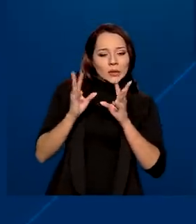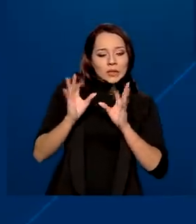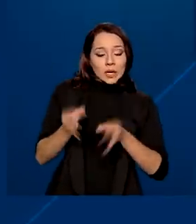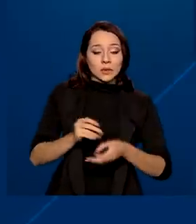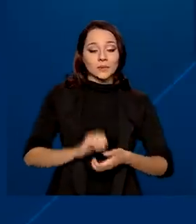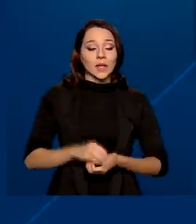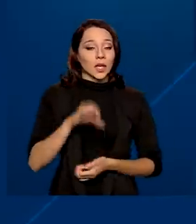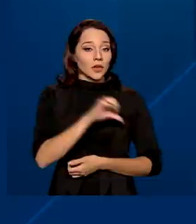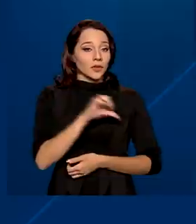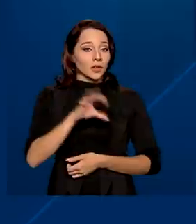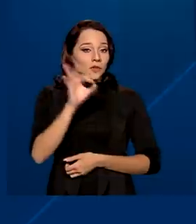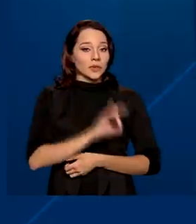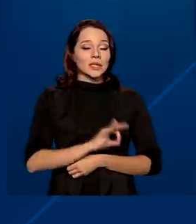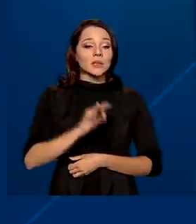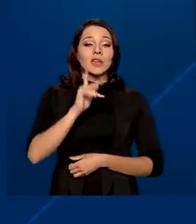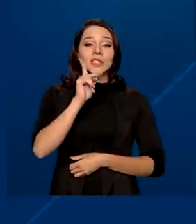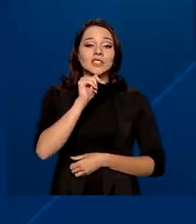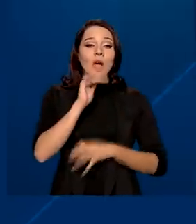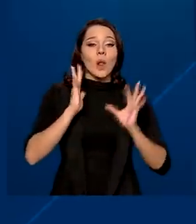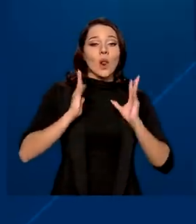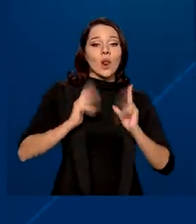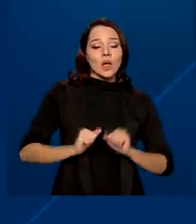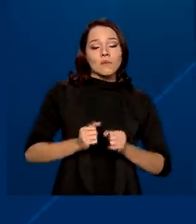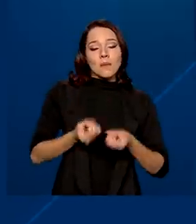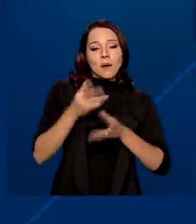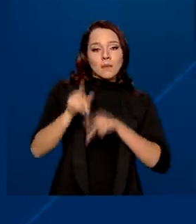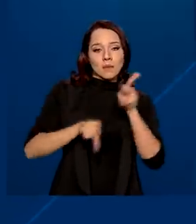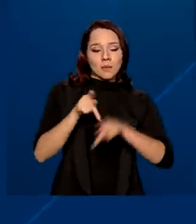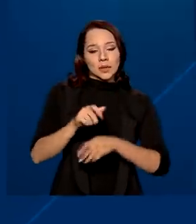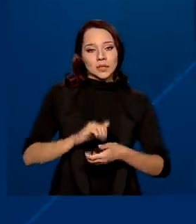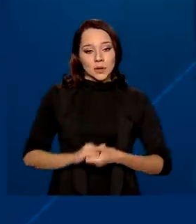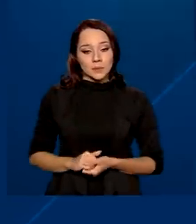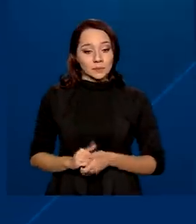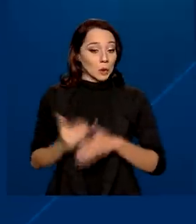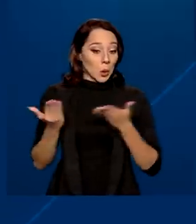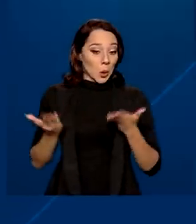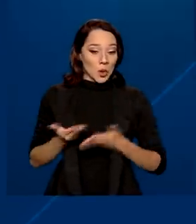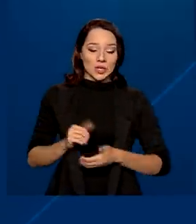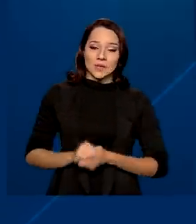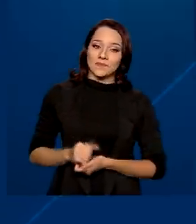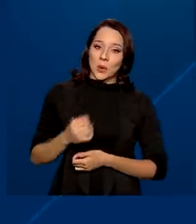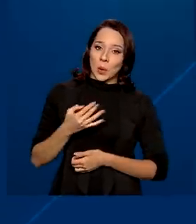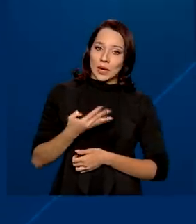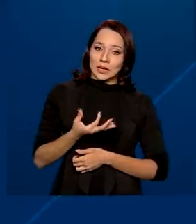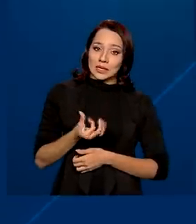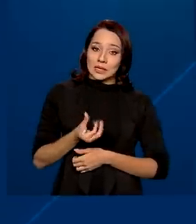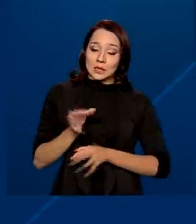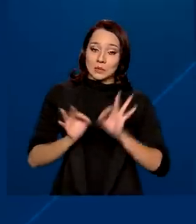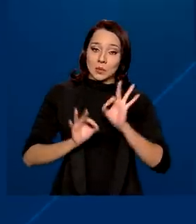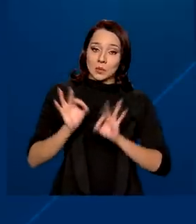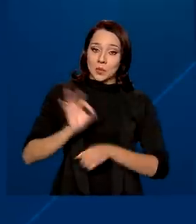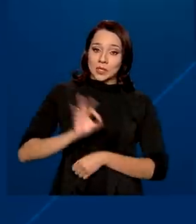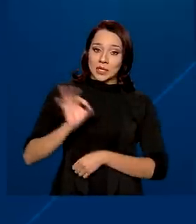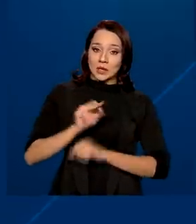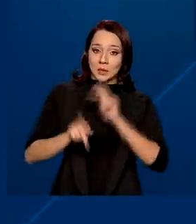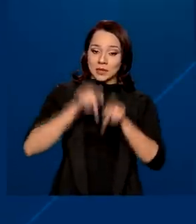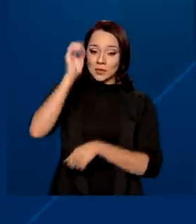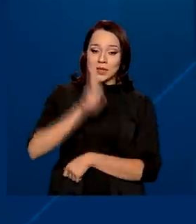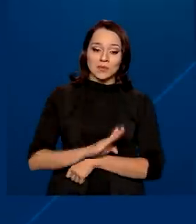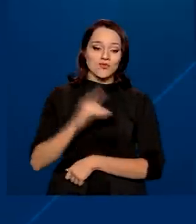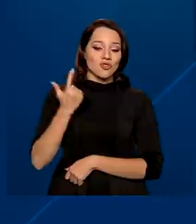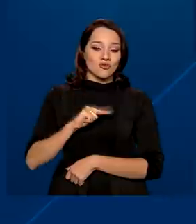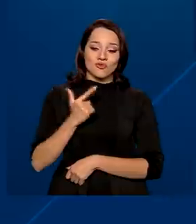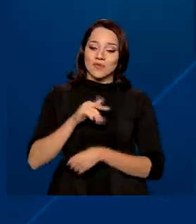% de água tratada para a população. Atualmente, 46% dos brasileiros